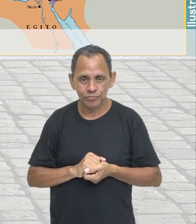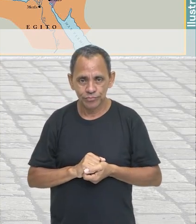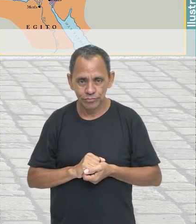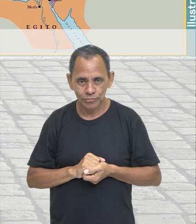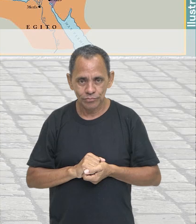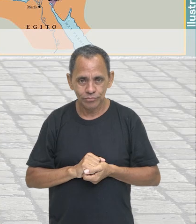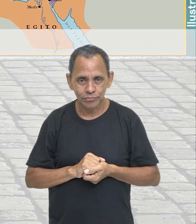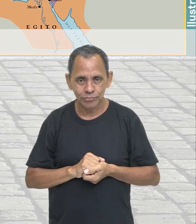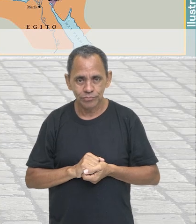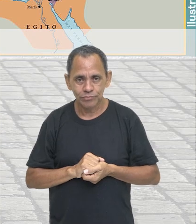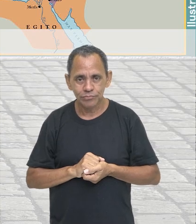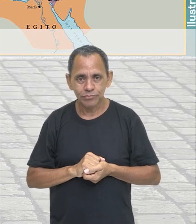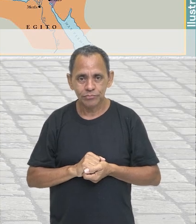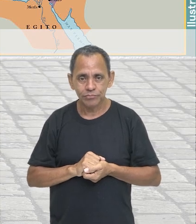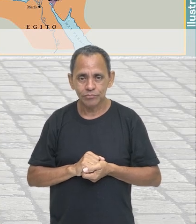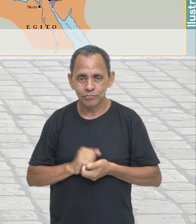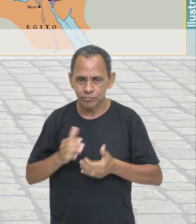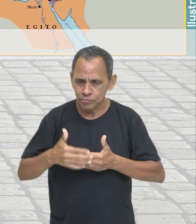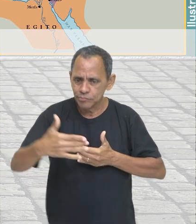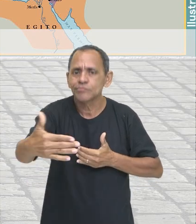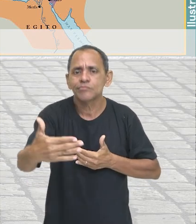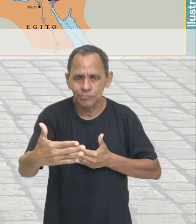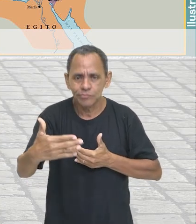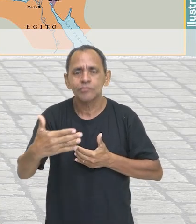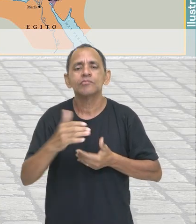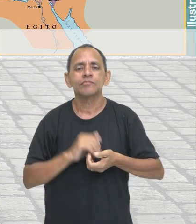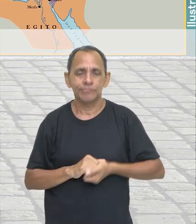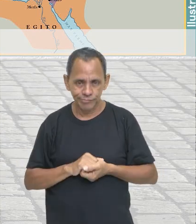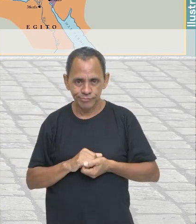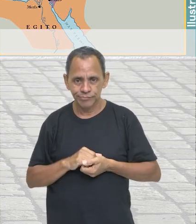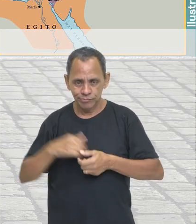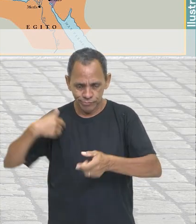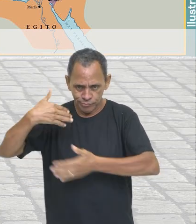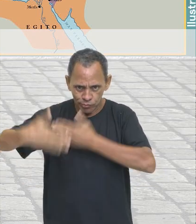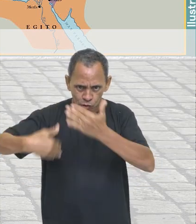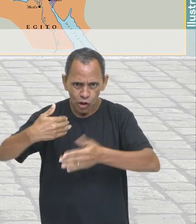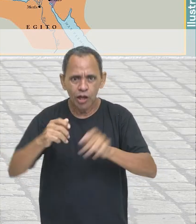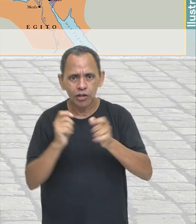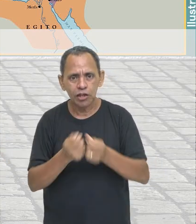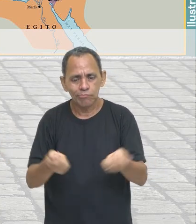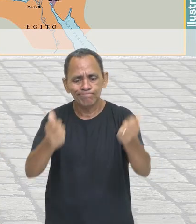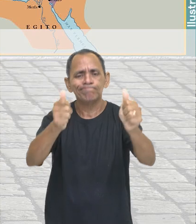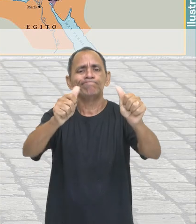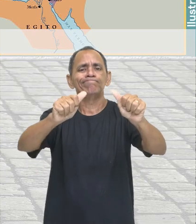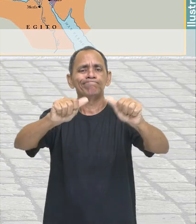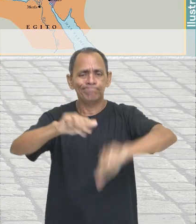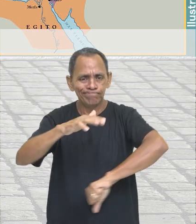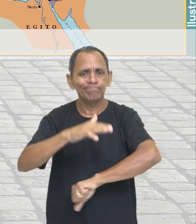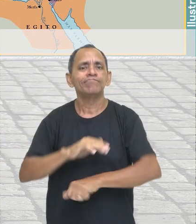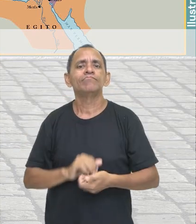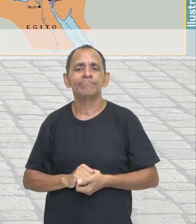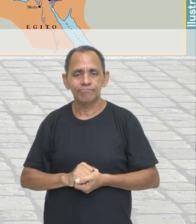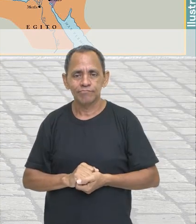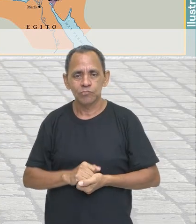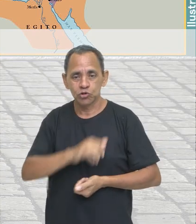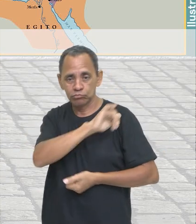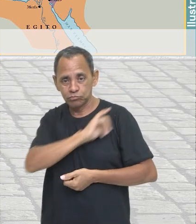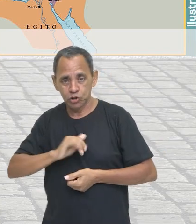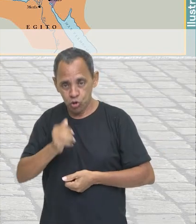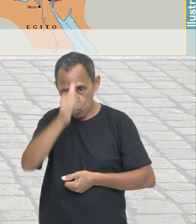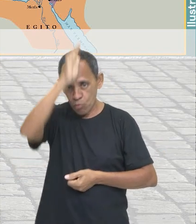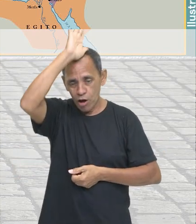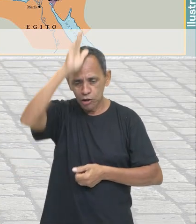vai ser percebido, que levaram ao processo de declínio desse Império Romano. Então, é essa área enorme, tá?